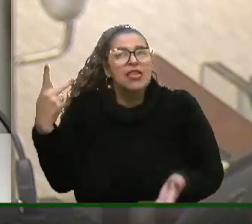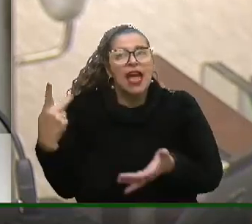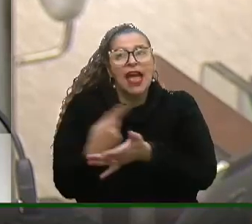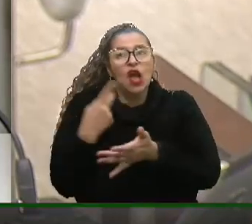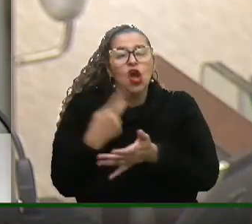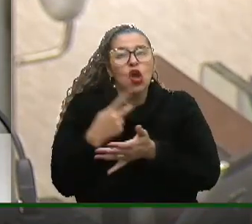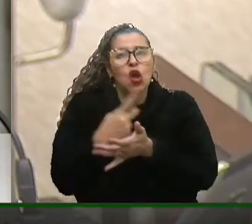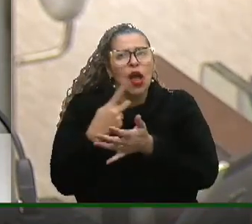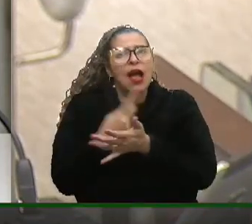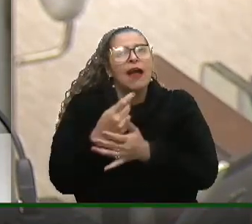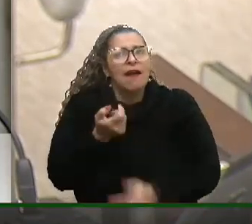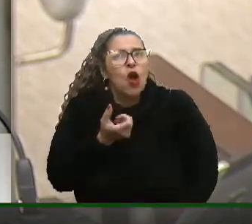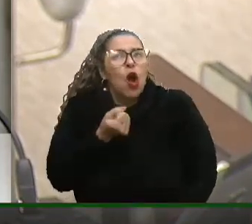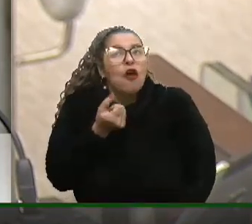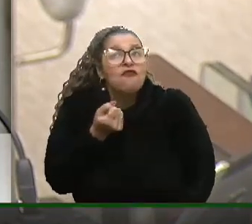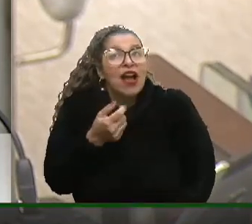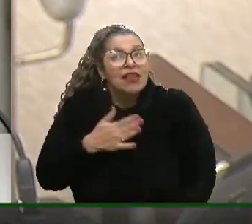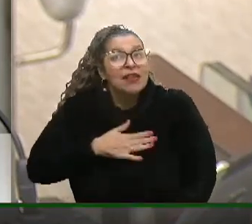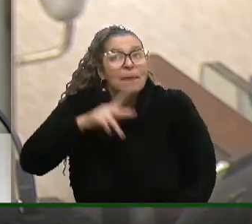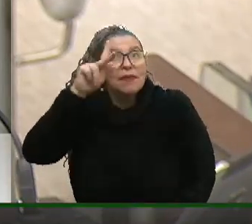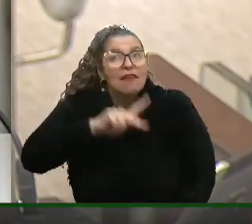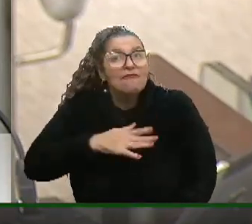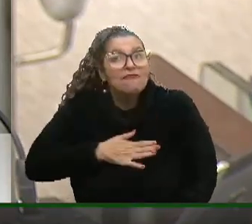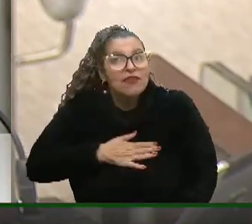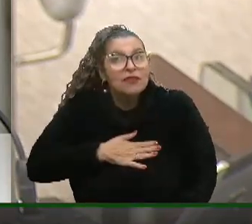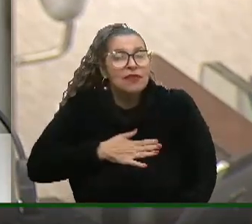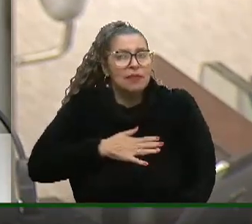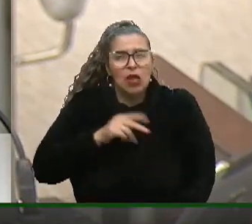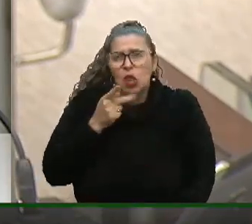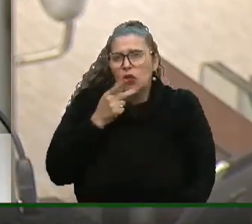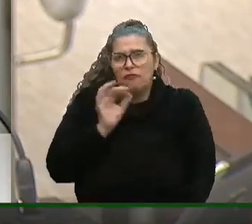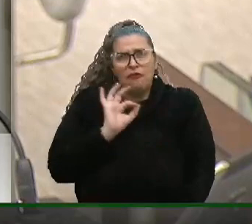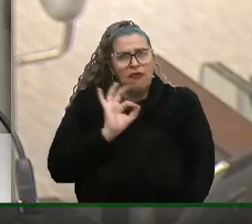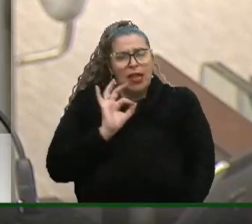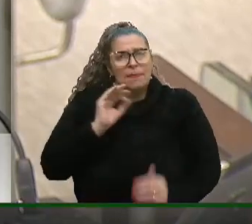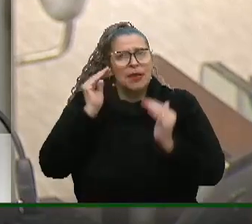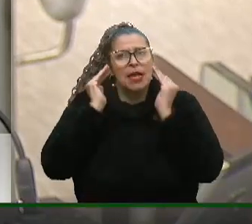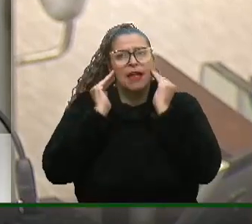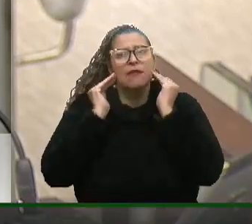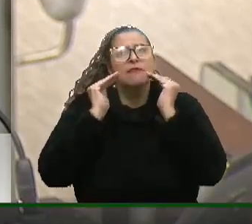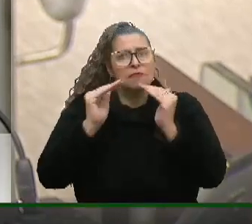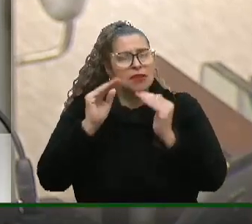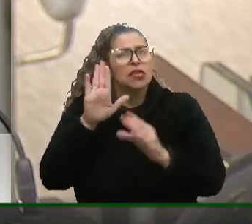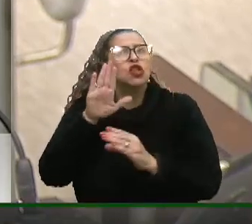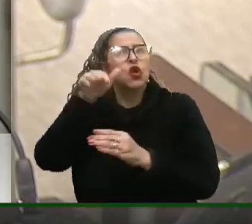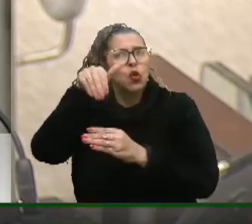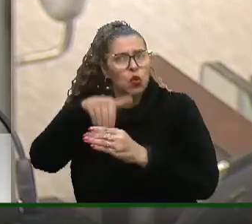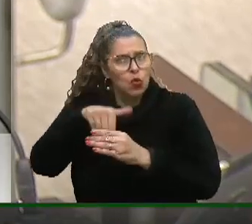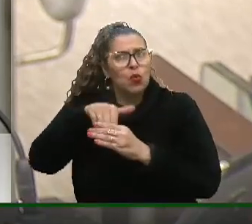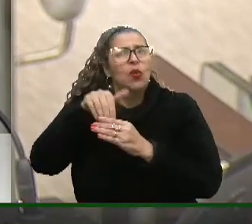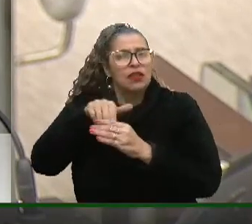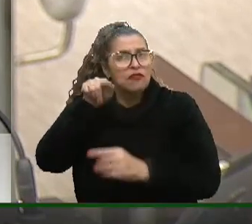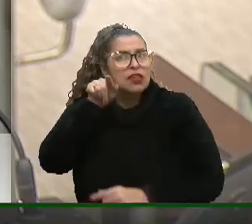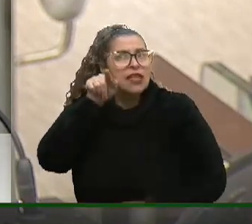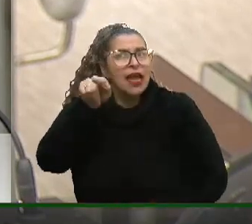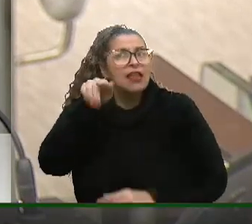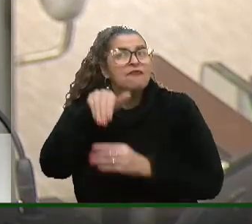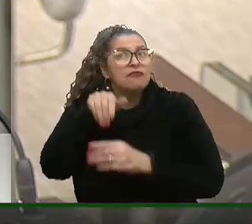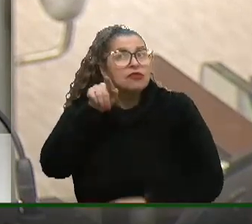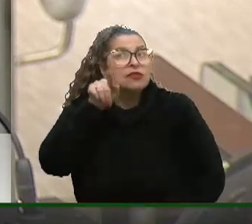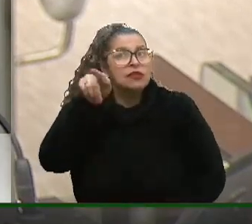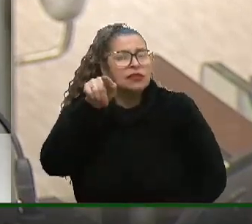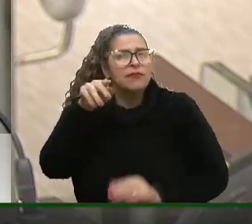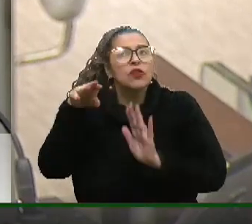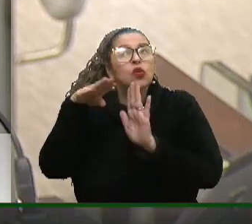ato covarde. Mas eu não vou dizer isso. Tenho respeito aos eleitores que lhe trouxeram até aqui. Vou